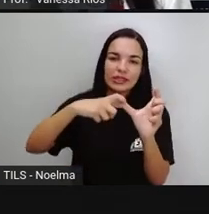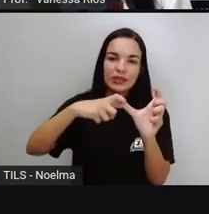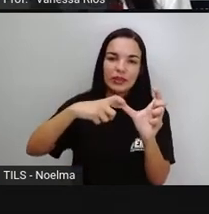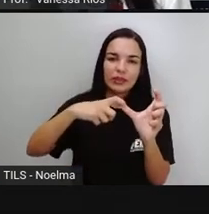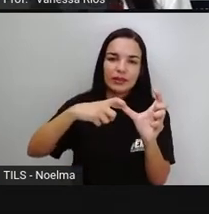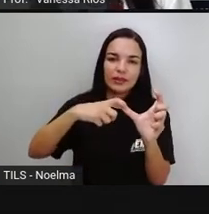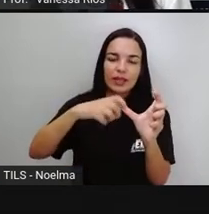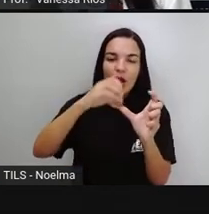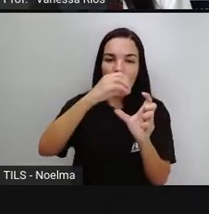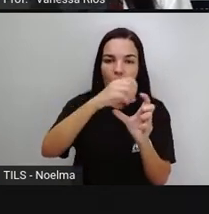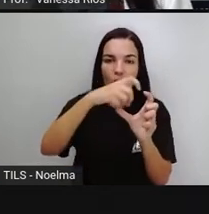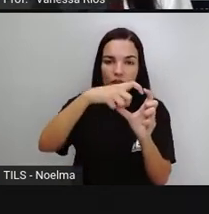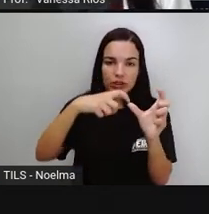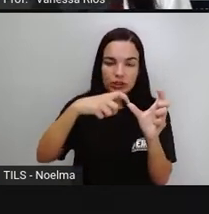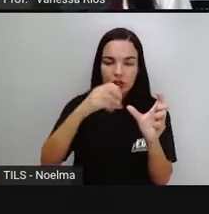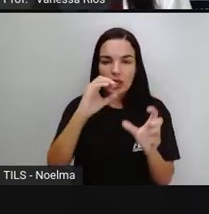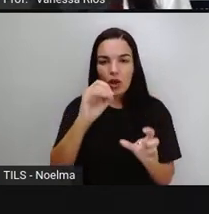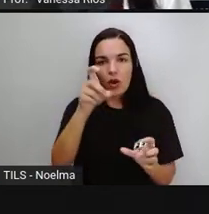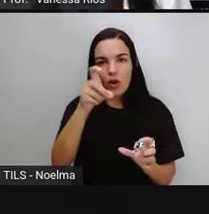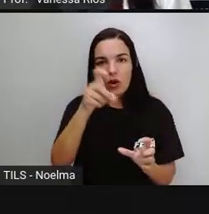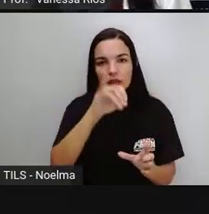oxítona.